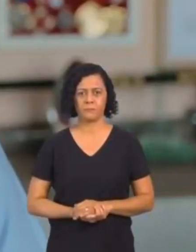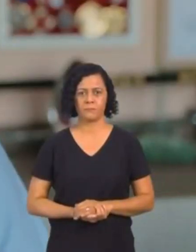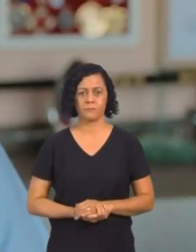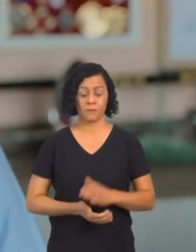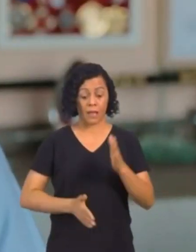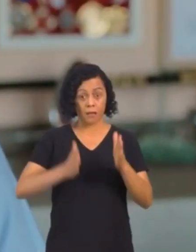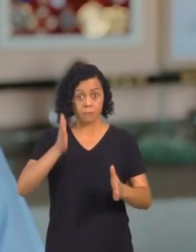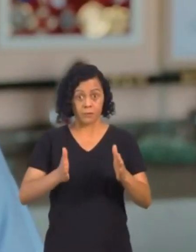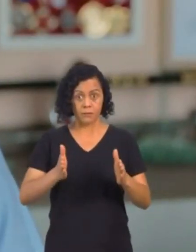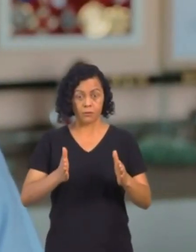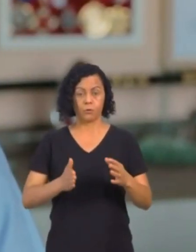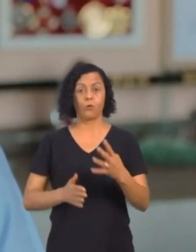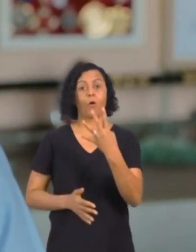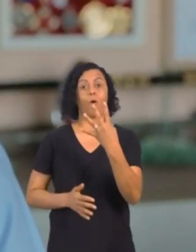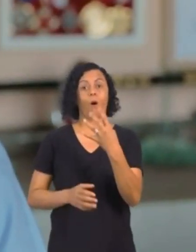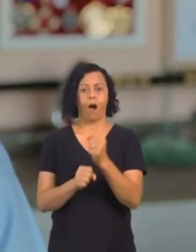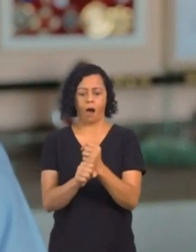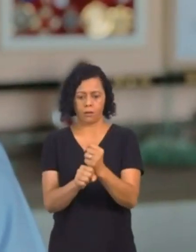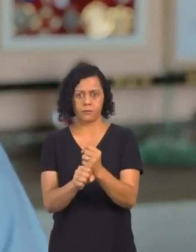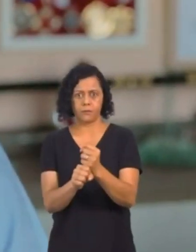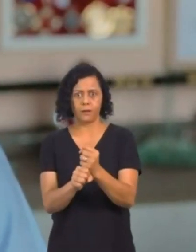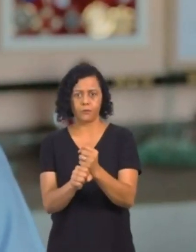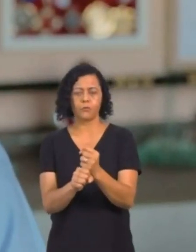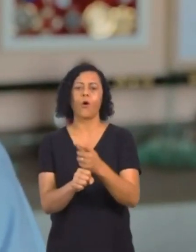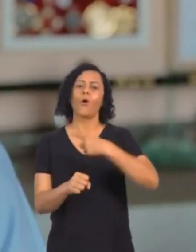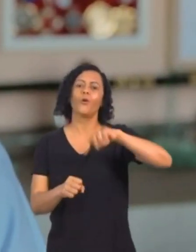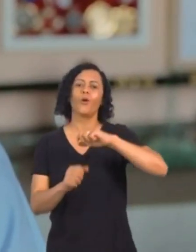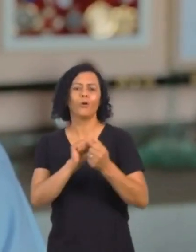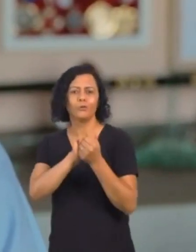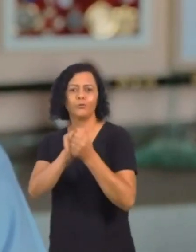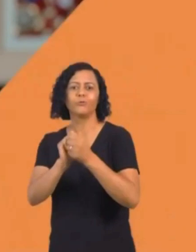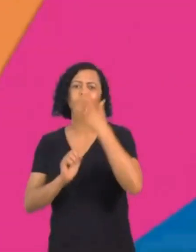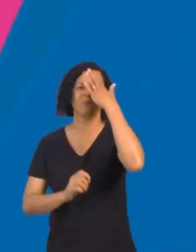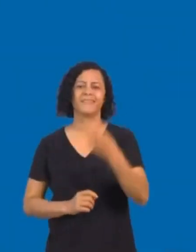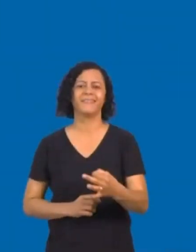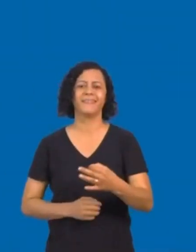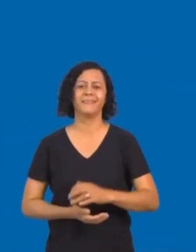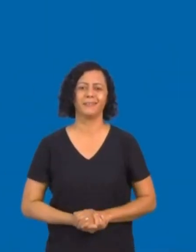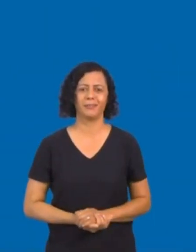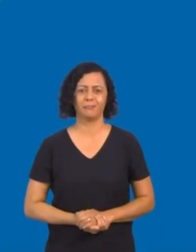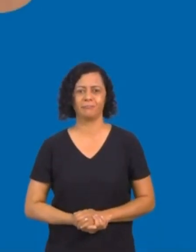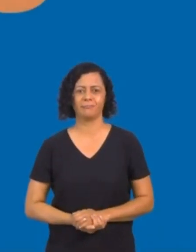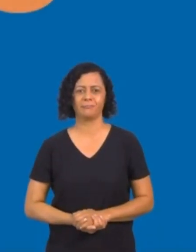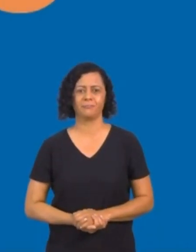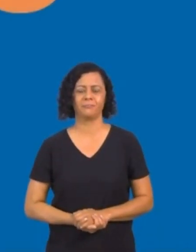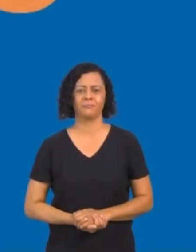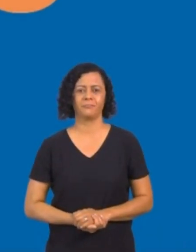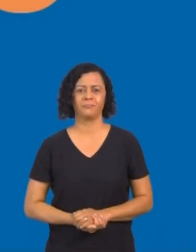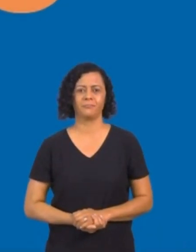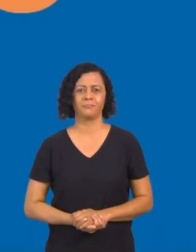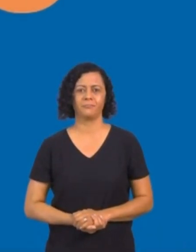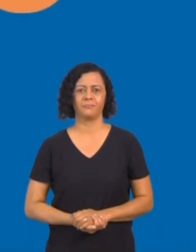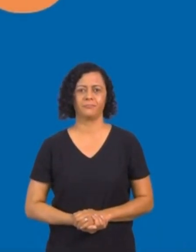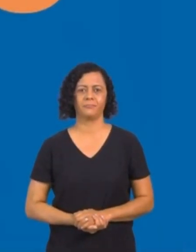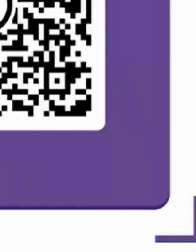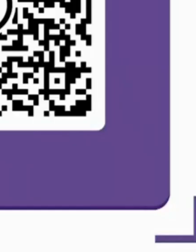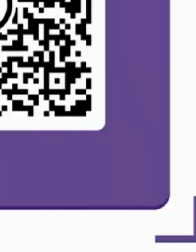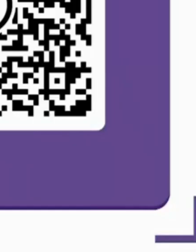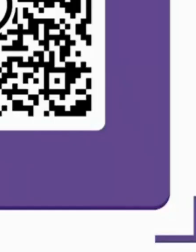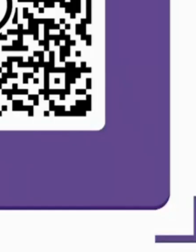Nos próximos quatro anos, estaremos juntos. Pode ter certeza. ... ...